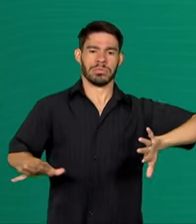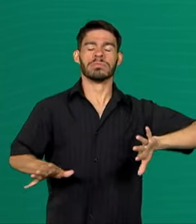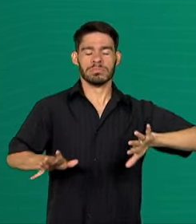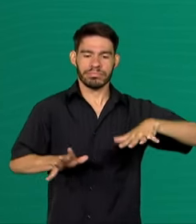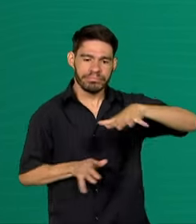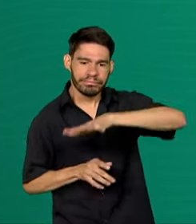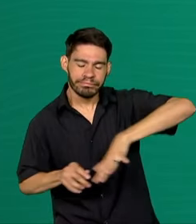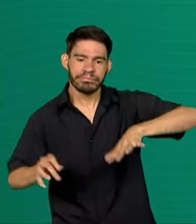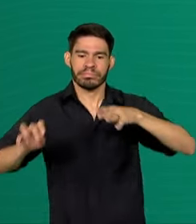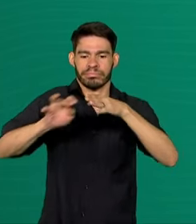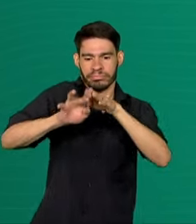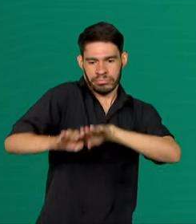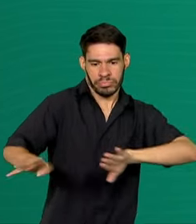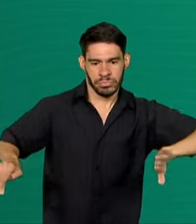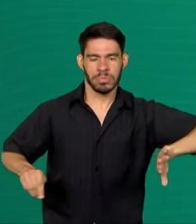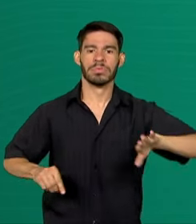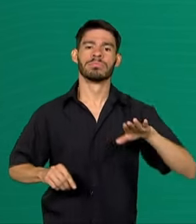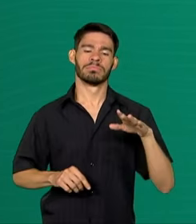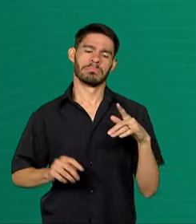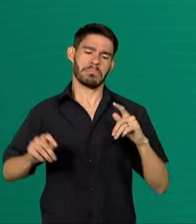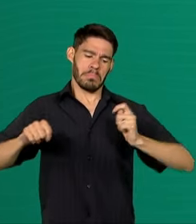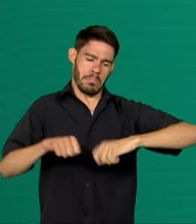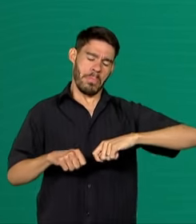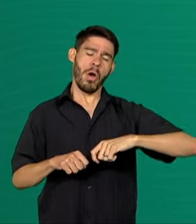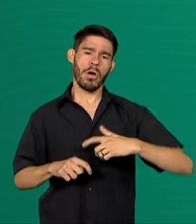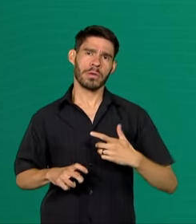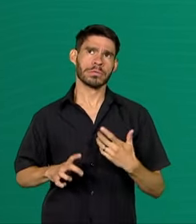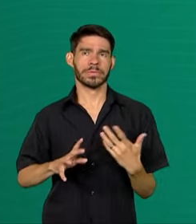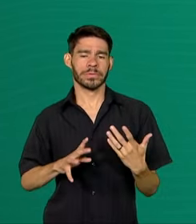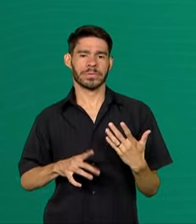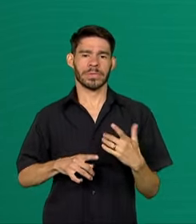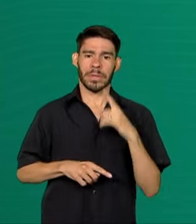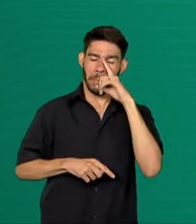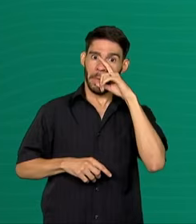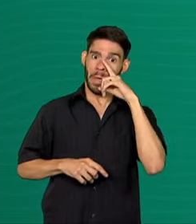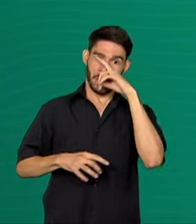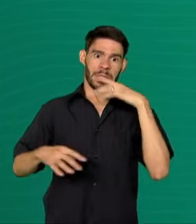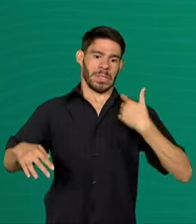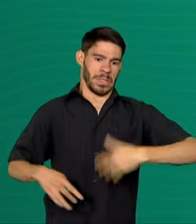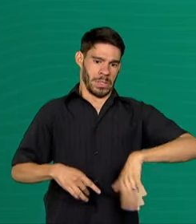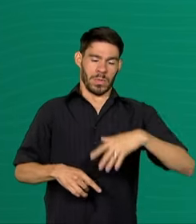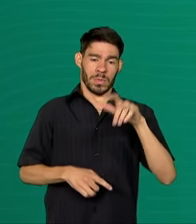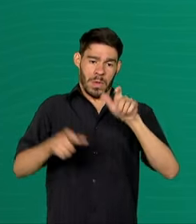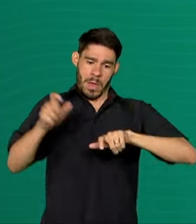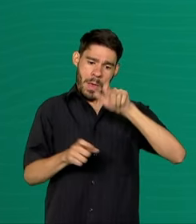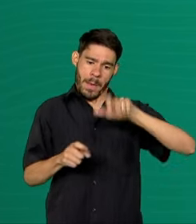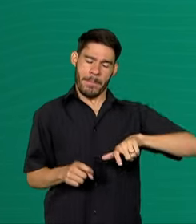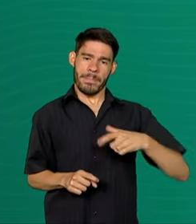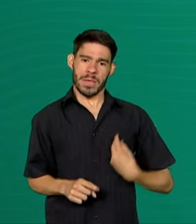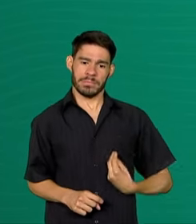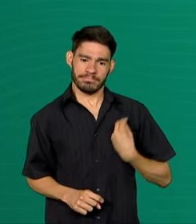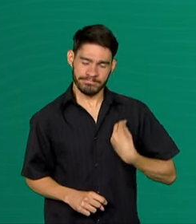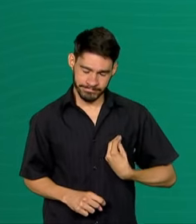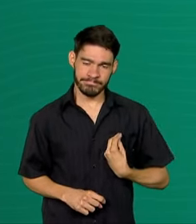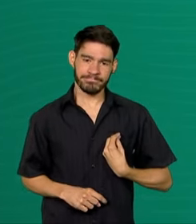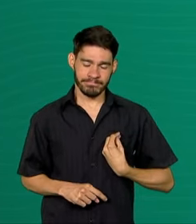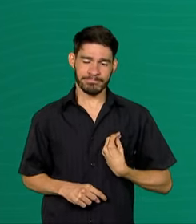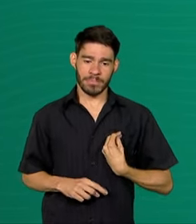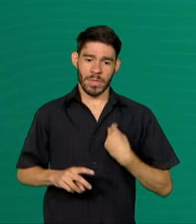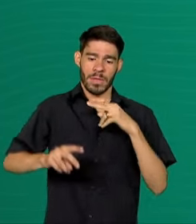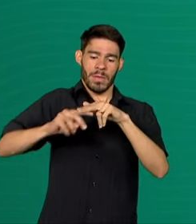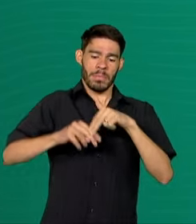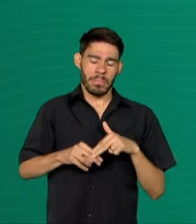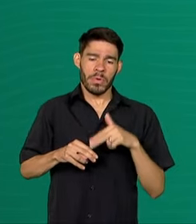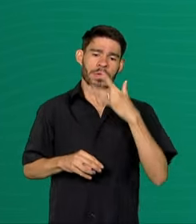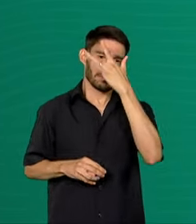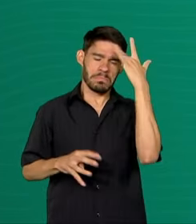e a abertura de um buraco. Isso poderia trazer um risco muito grande se as pessoas estivessem por lá. Por isso, mesmo